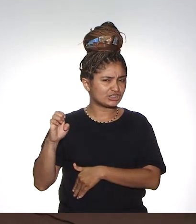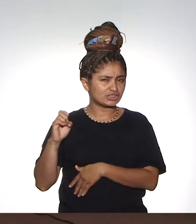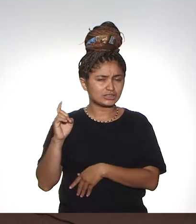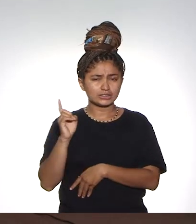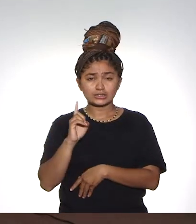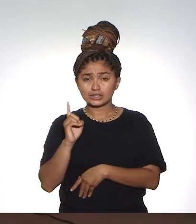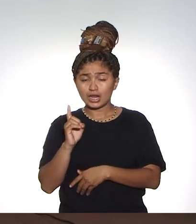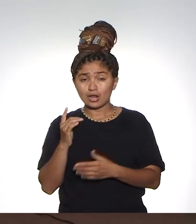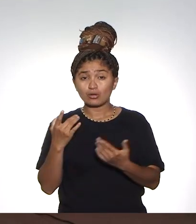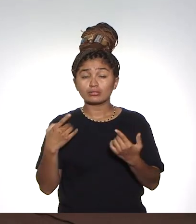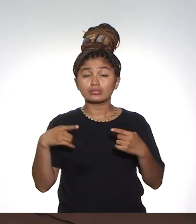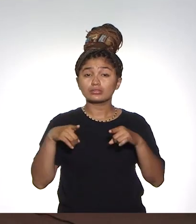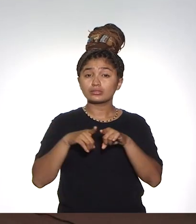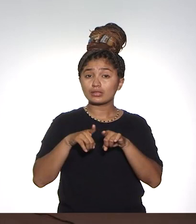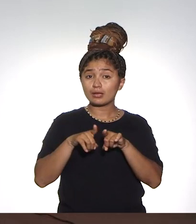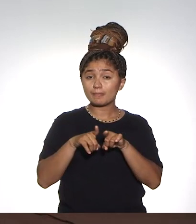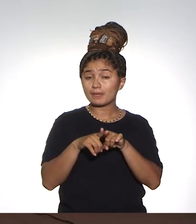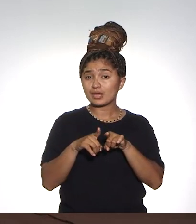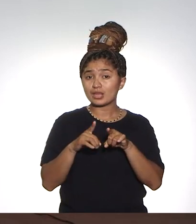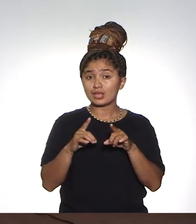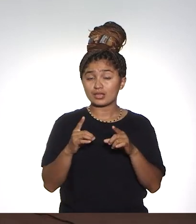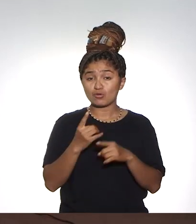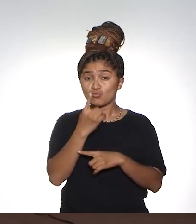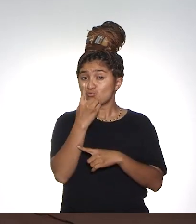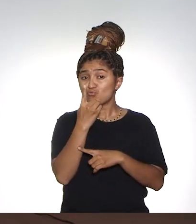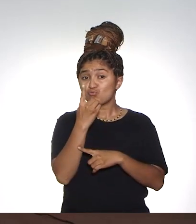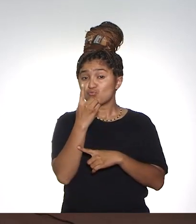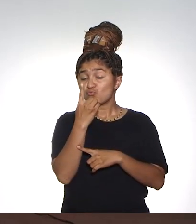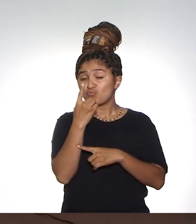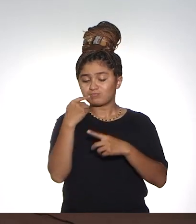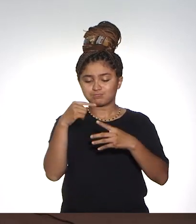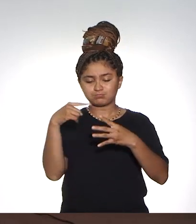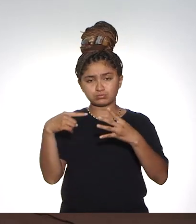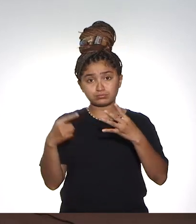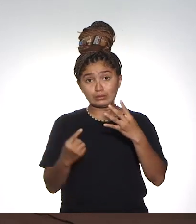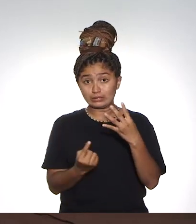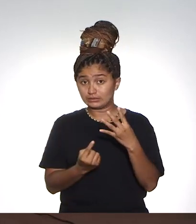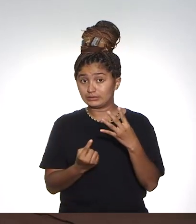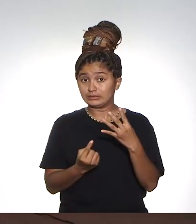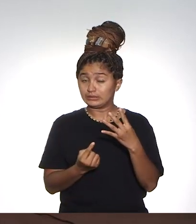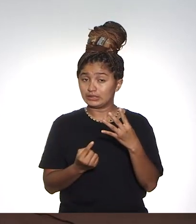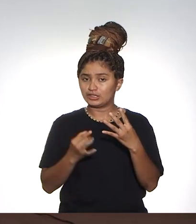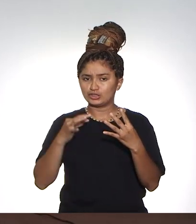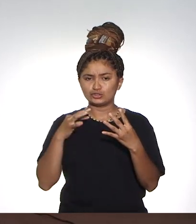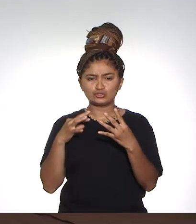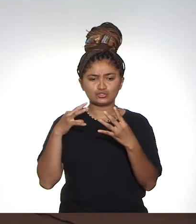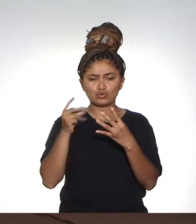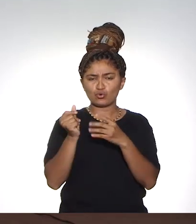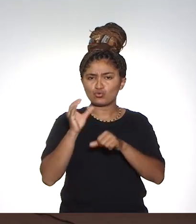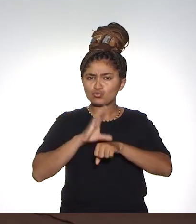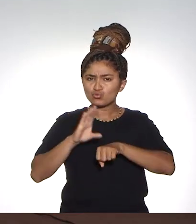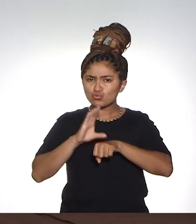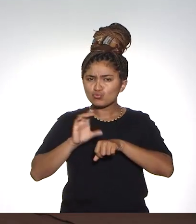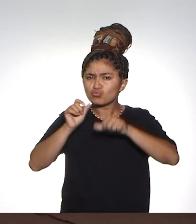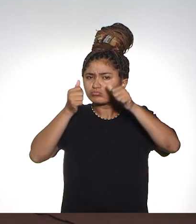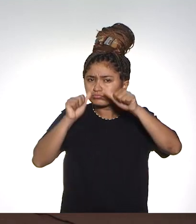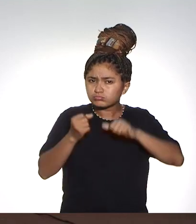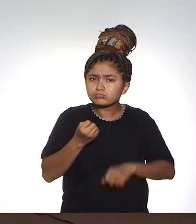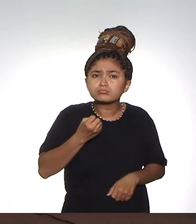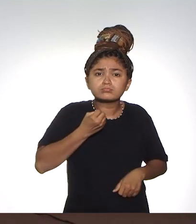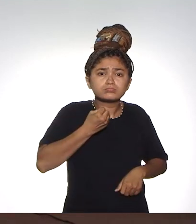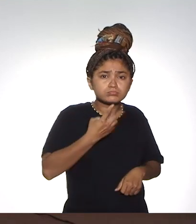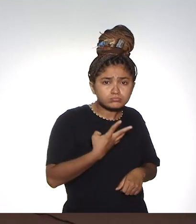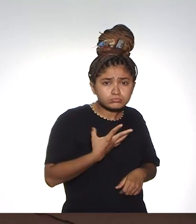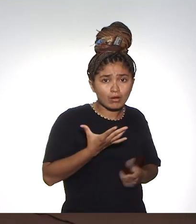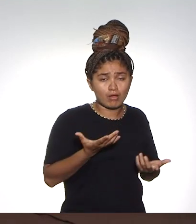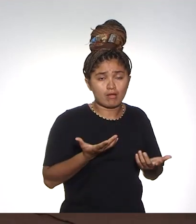ENAD, do Exame Nacional de Desempenho dos Estudantes, na verdade ela é um dos fatores que geram esse conceito e todos os nossos cursos